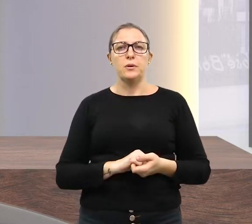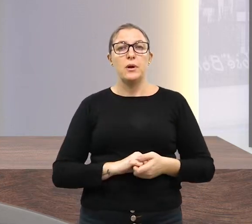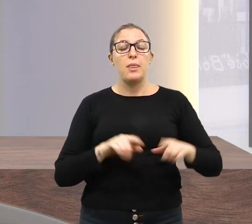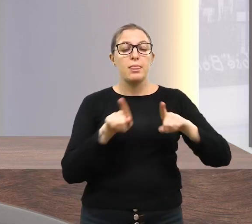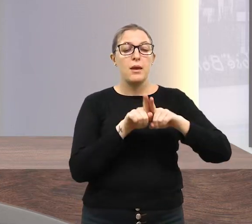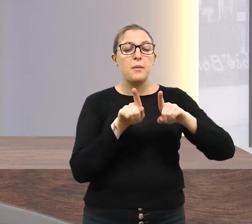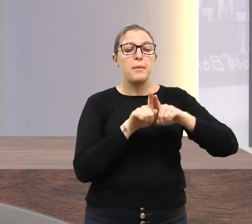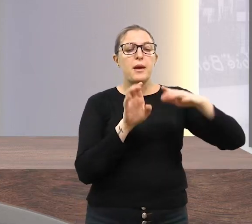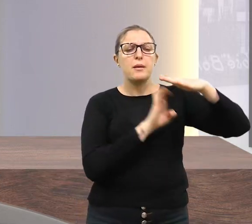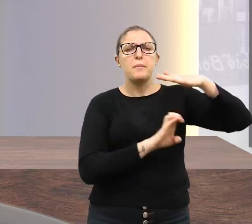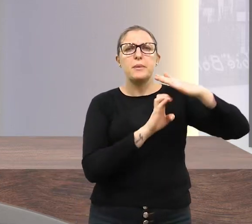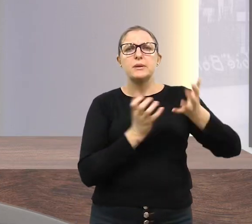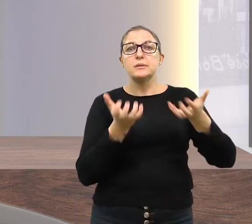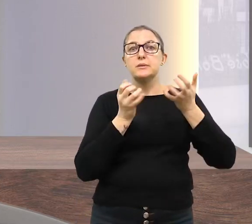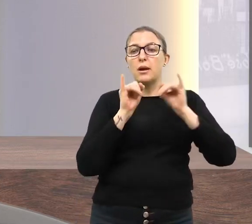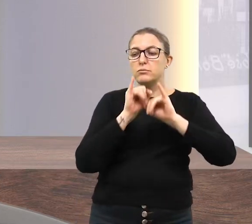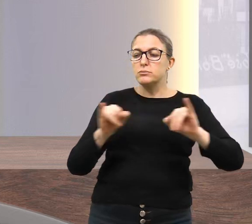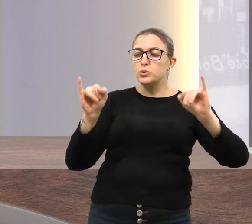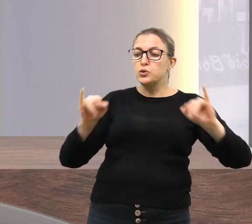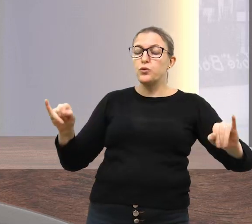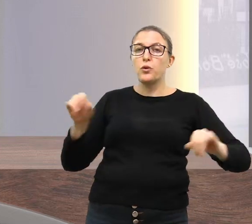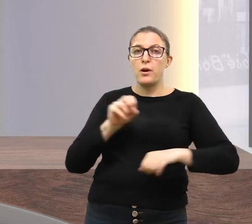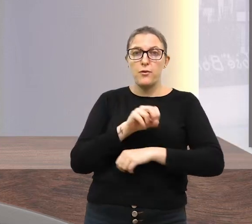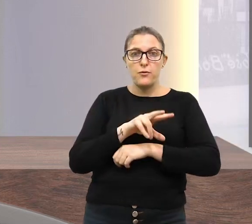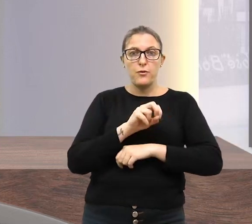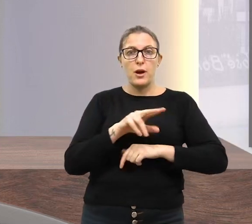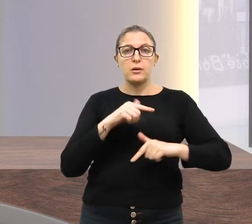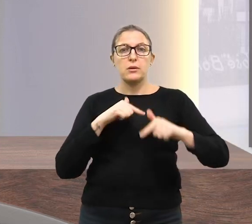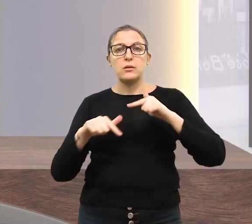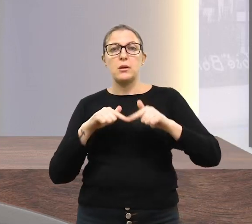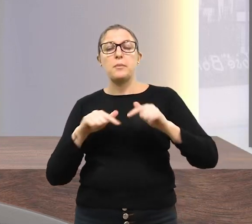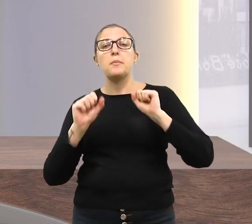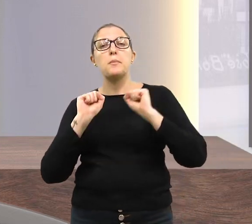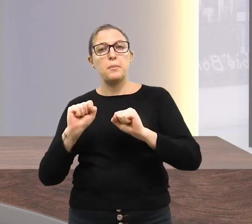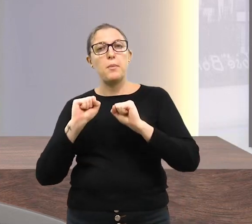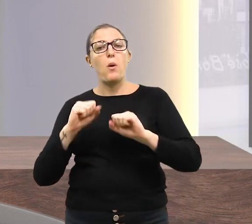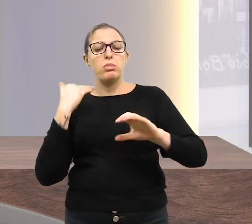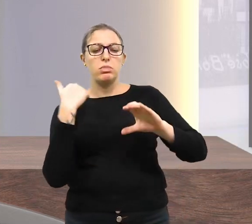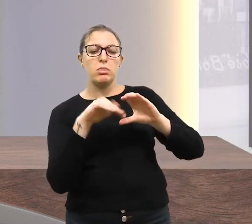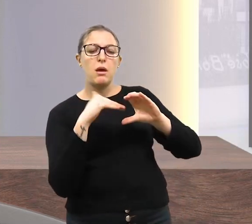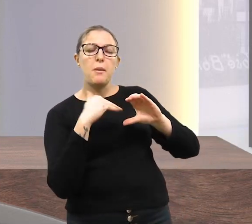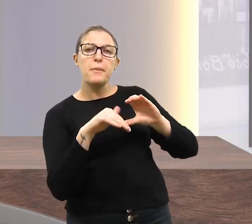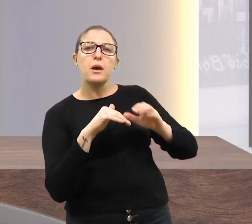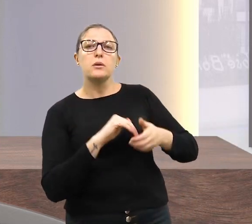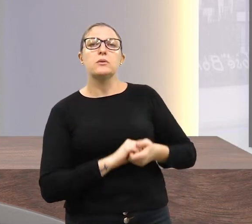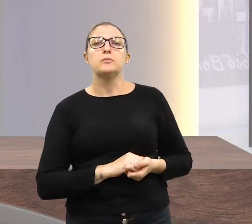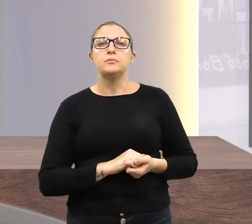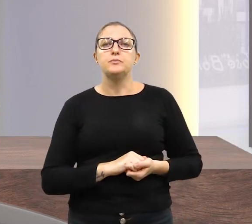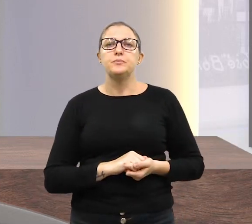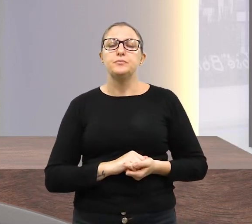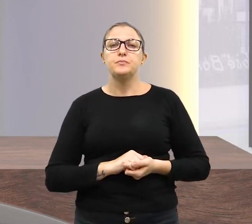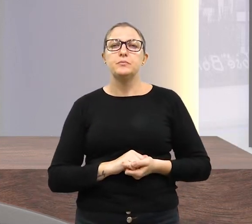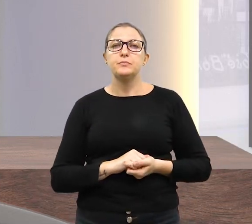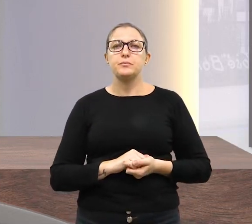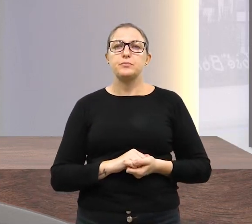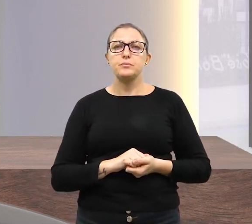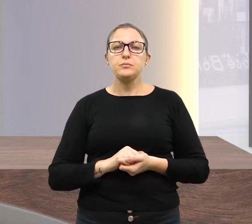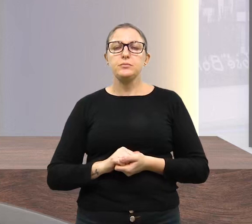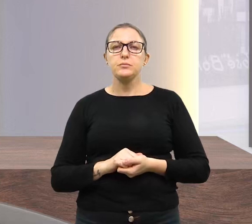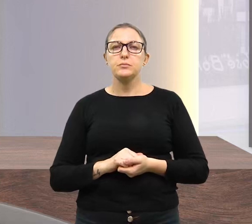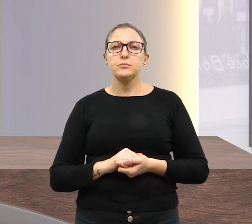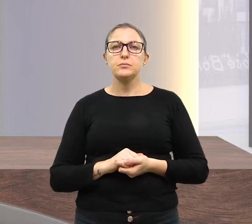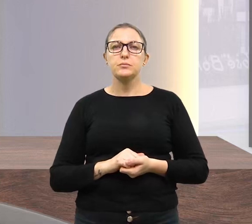interessadas em divulgar as vagas no espaço podem encaminhá-las para o e-mail smde.rh